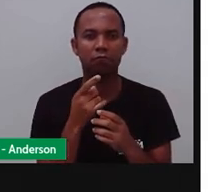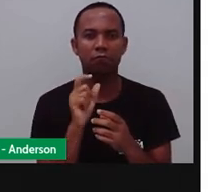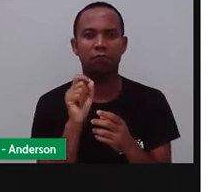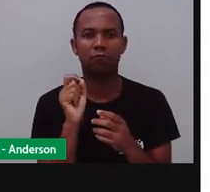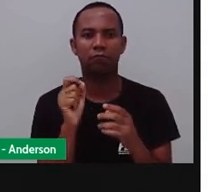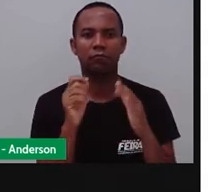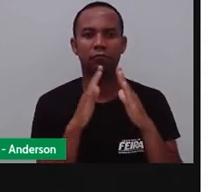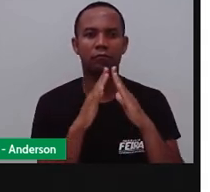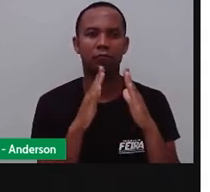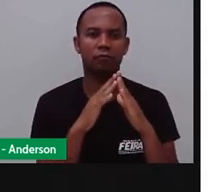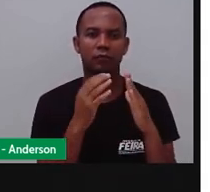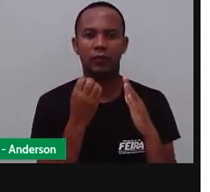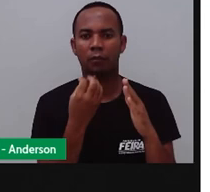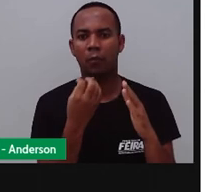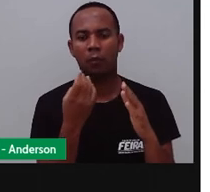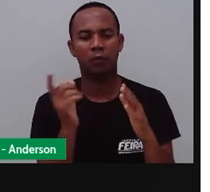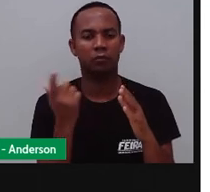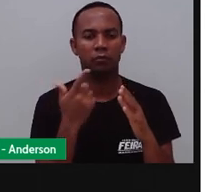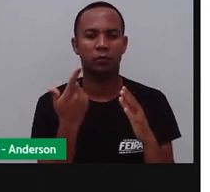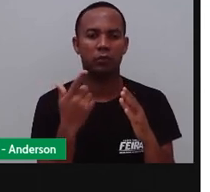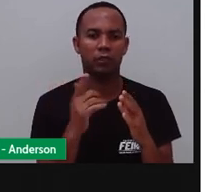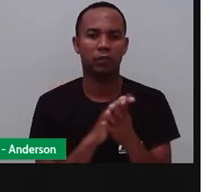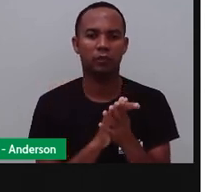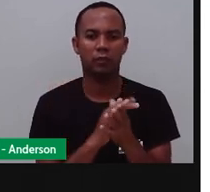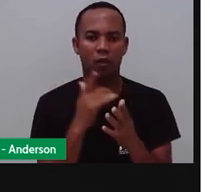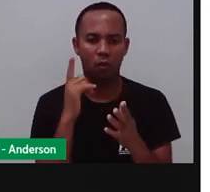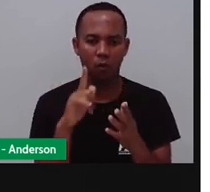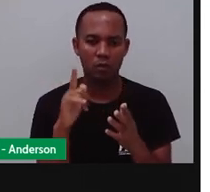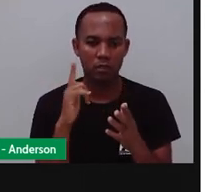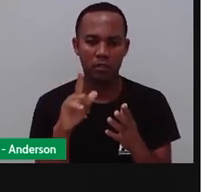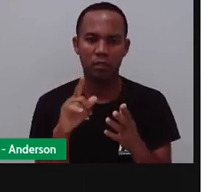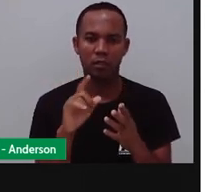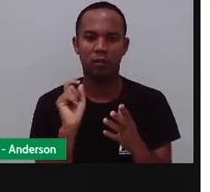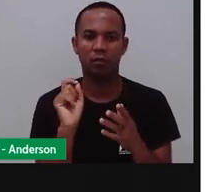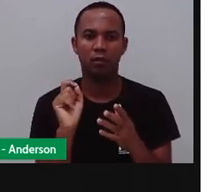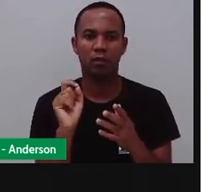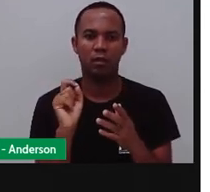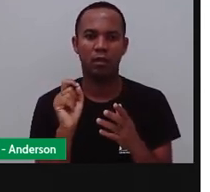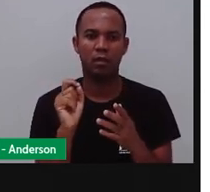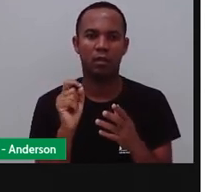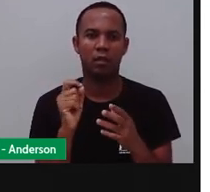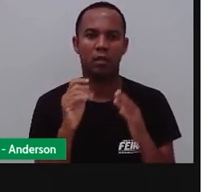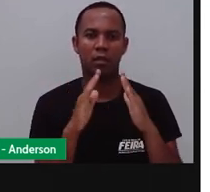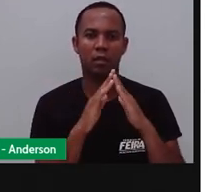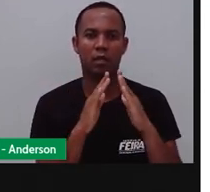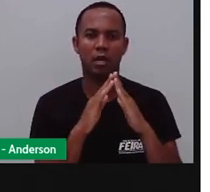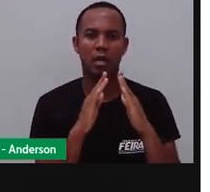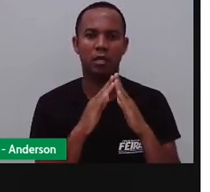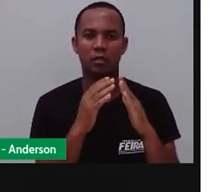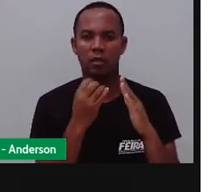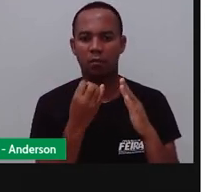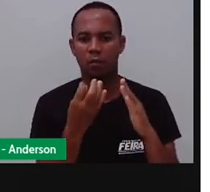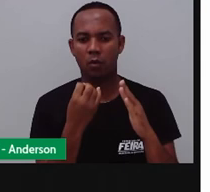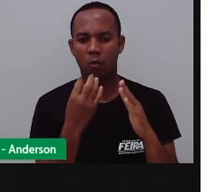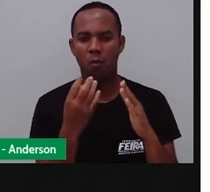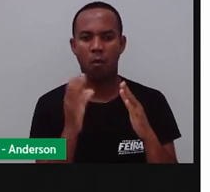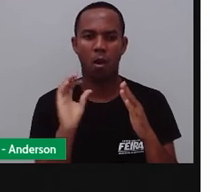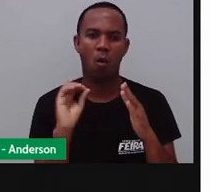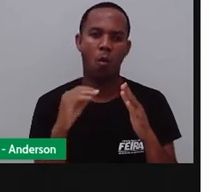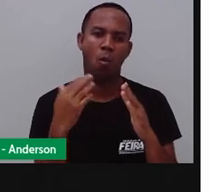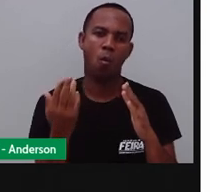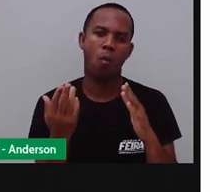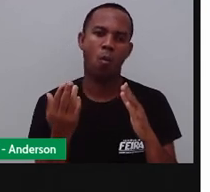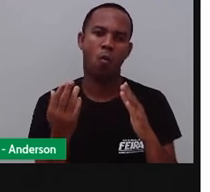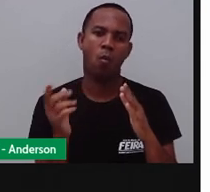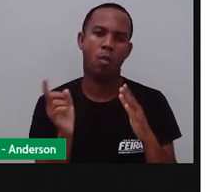poder de compra pra conseguir, na verdade, uma casa de alvenaria ou outro tipo de